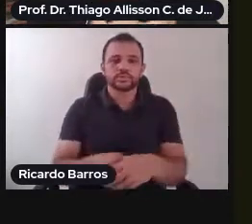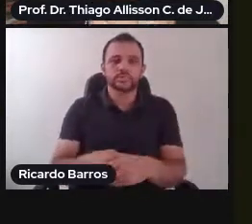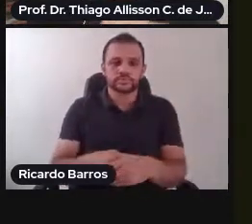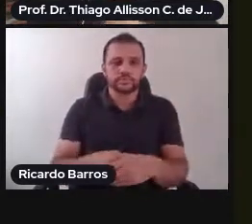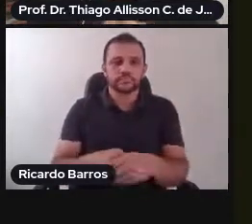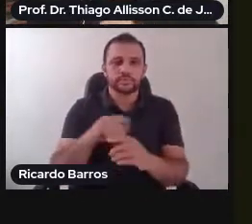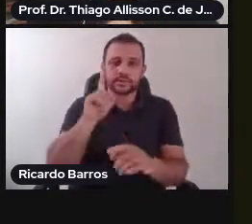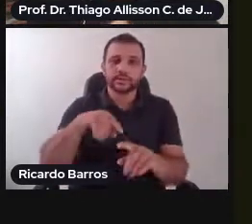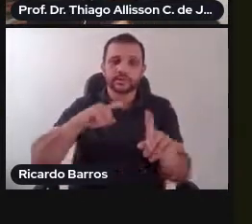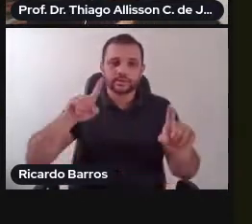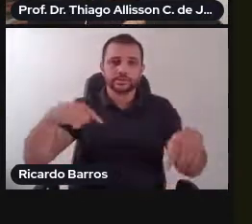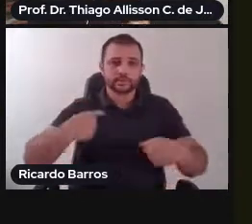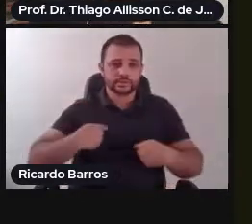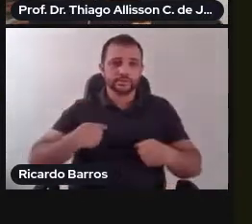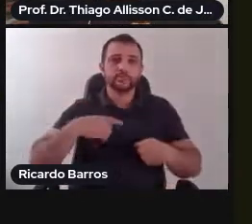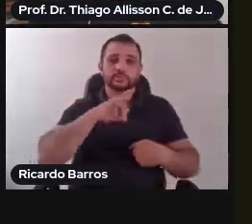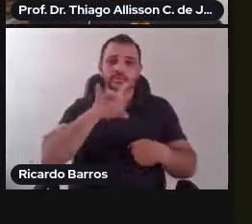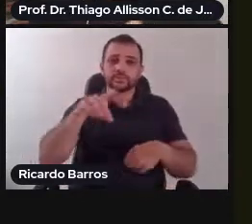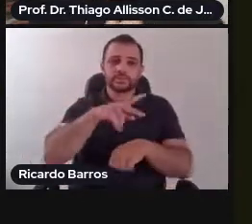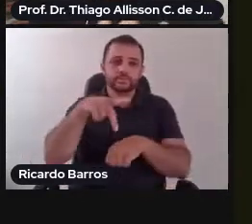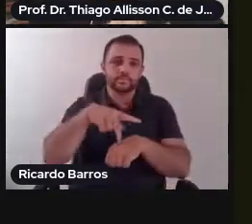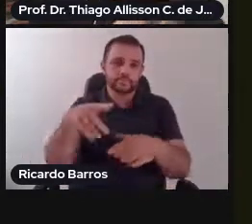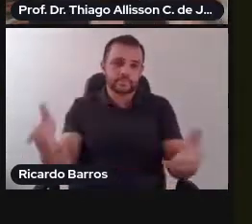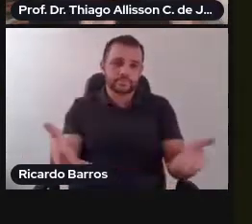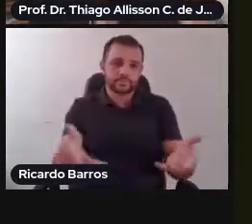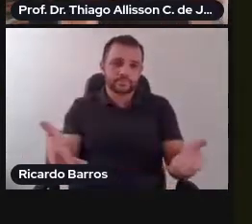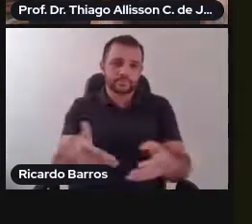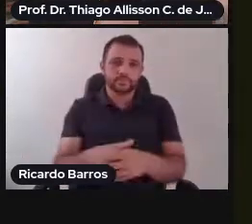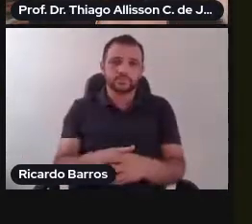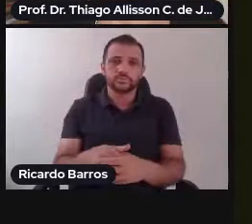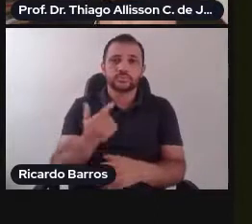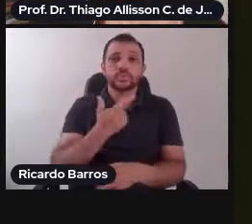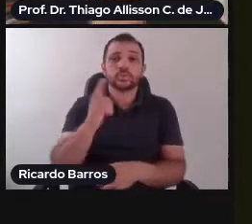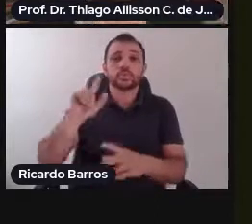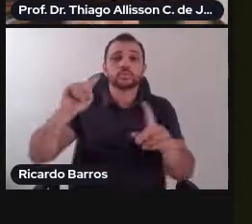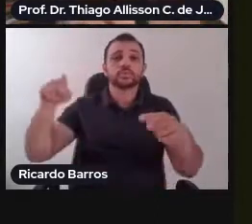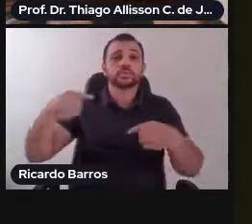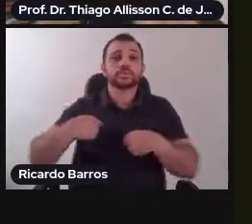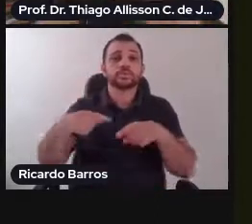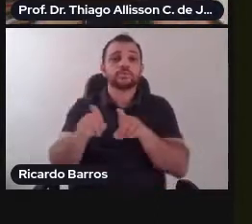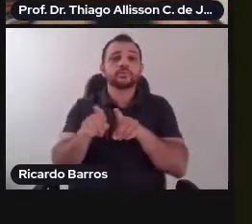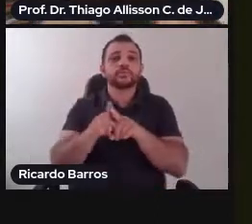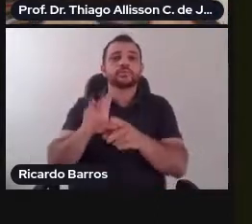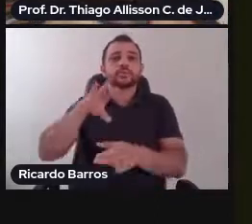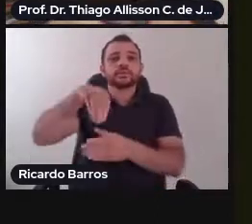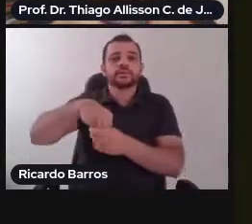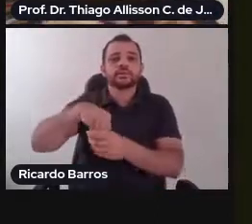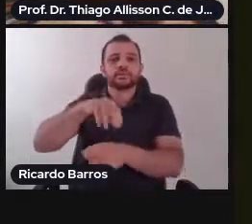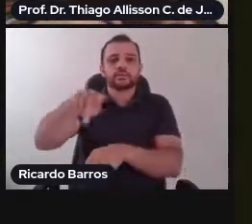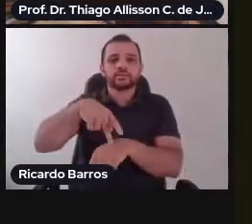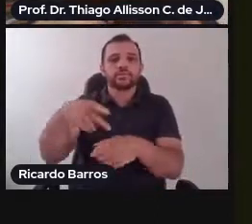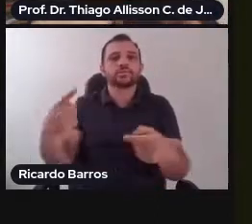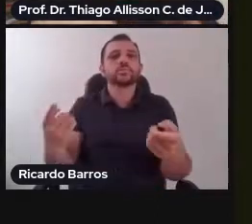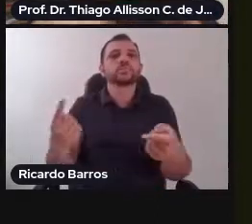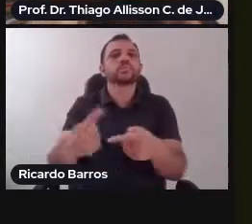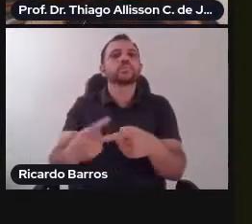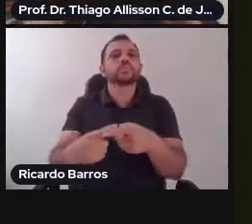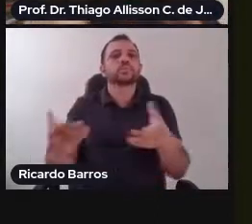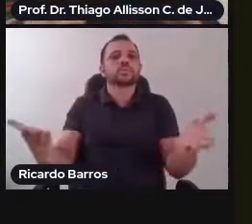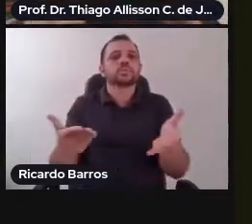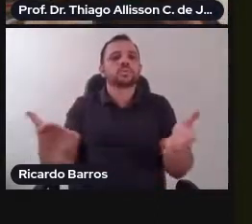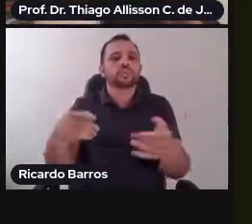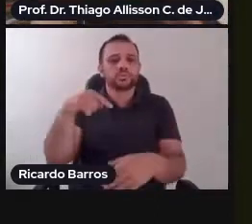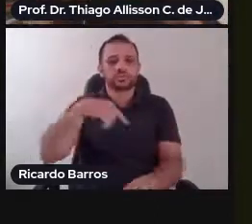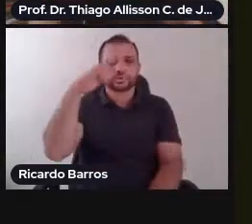desafios para os estados contemporâneos. Também o desafio é a própria internalização porque no Brasil nós temos uma ideia talvez